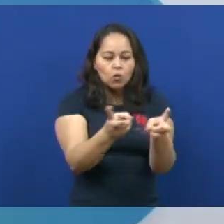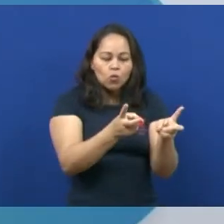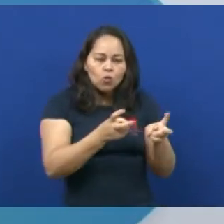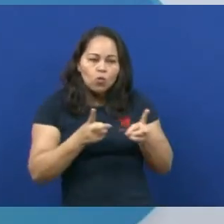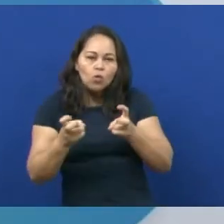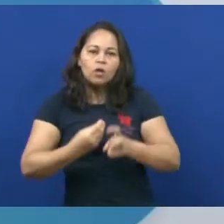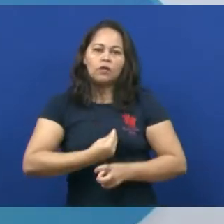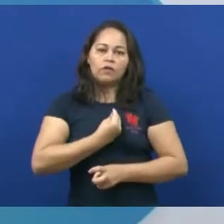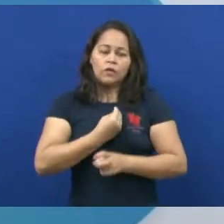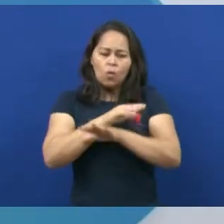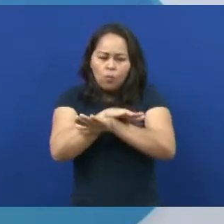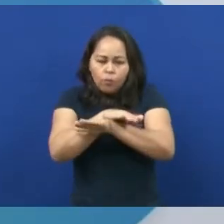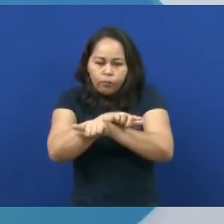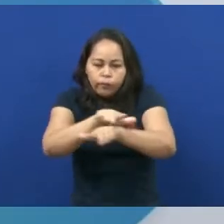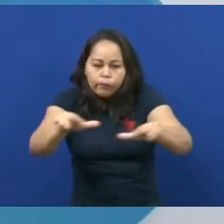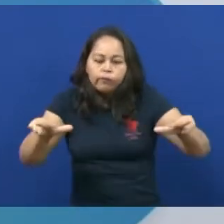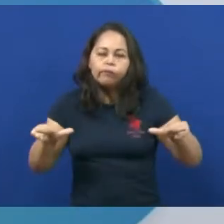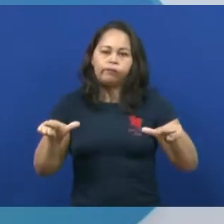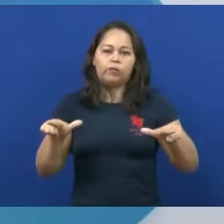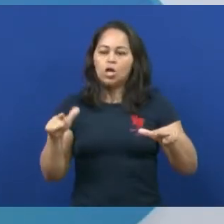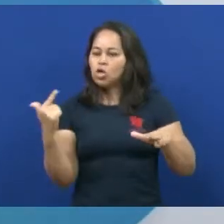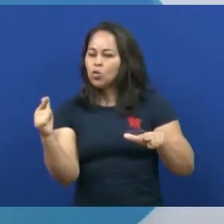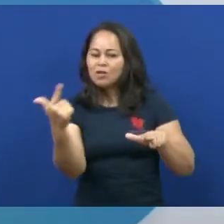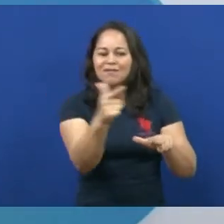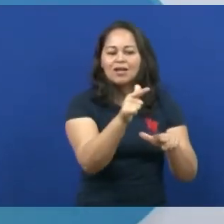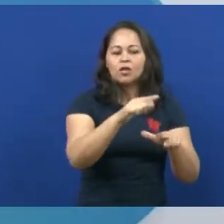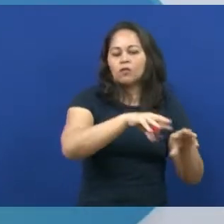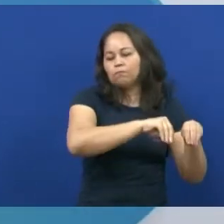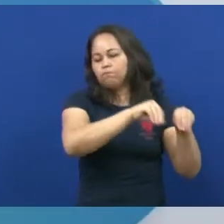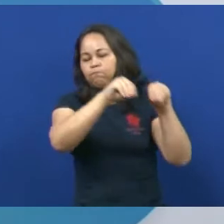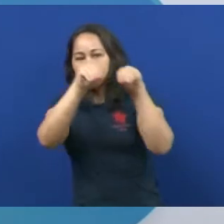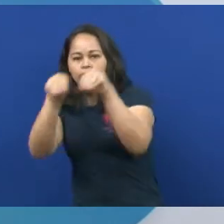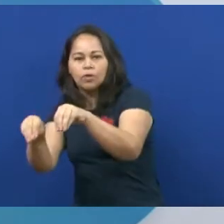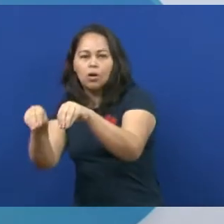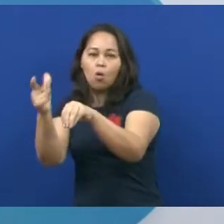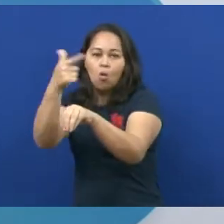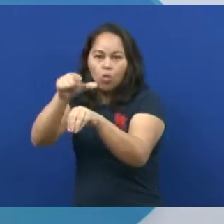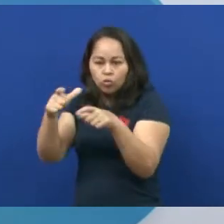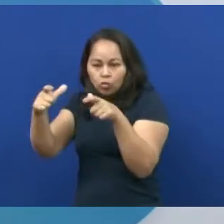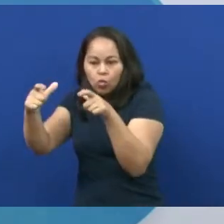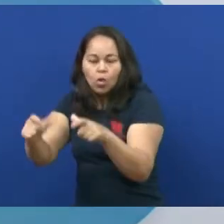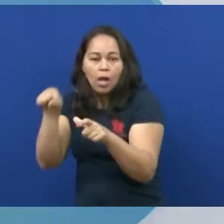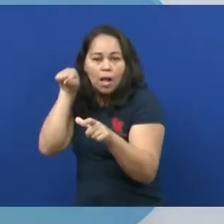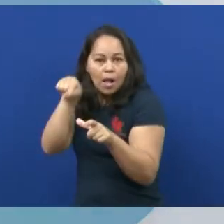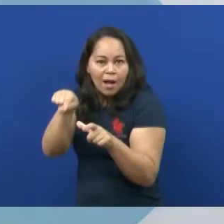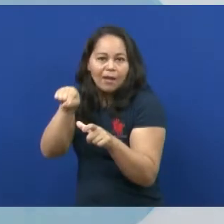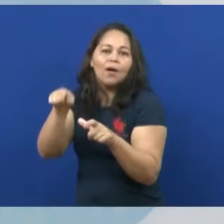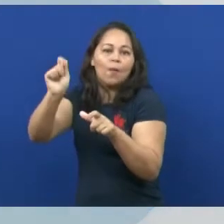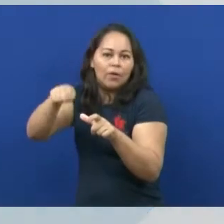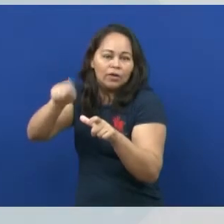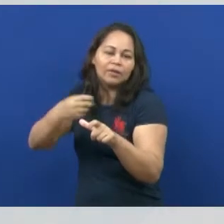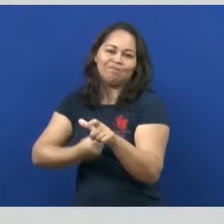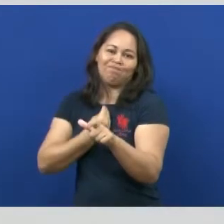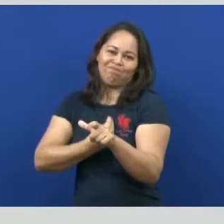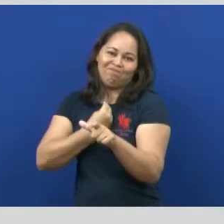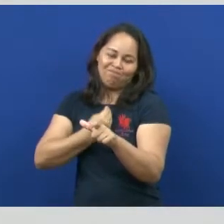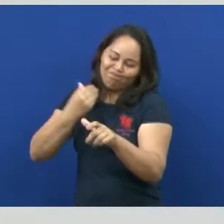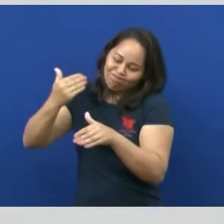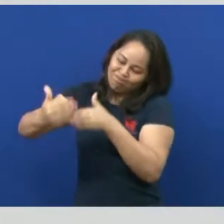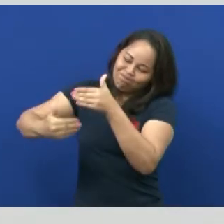acabava, ficava escasso naquela região, eles migravam para outra localidade, né? E aí eles faziam toda,